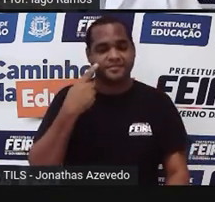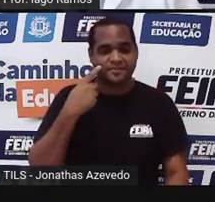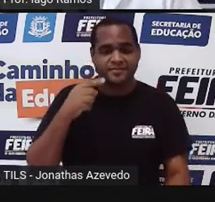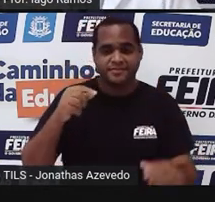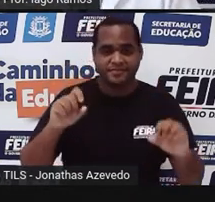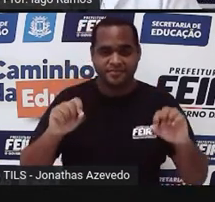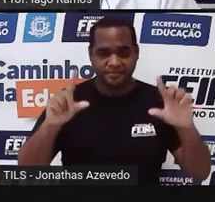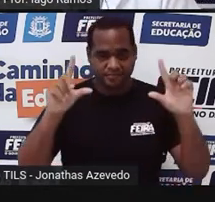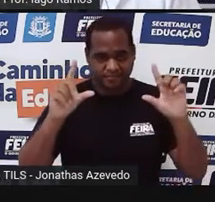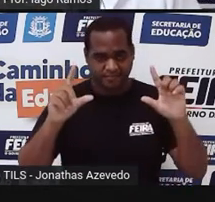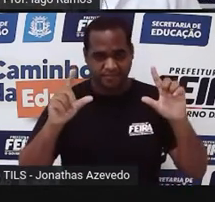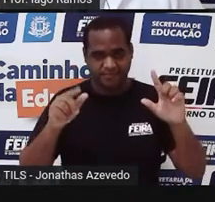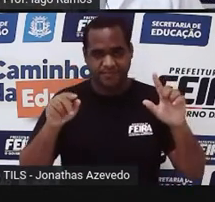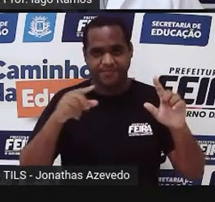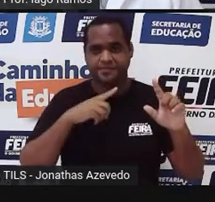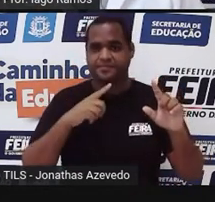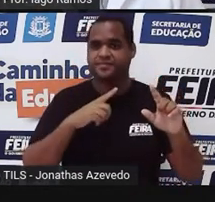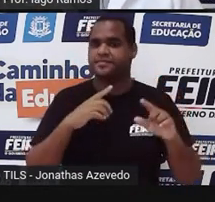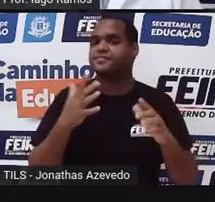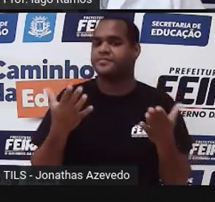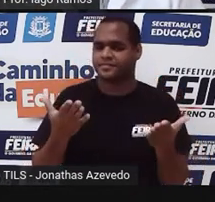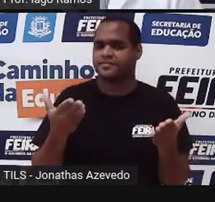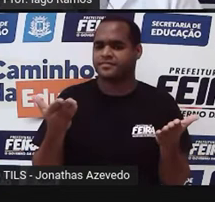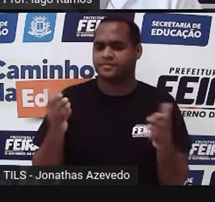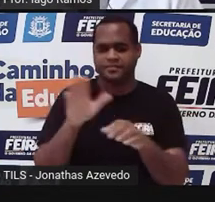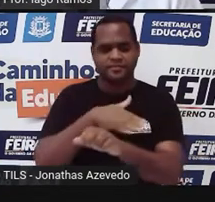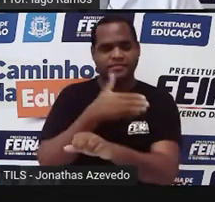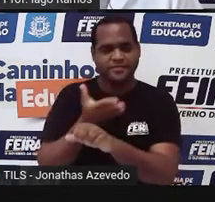assim. Até esse momento da aula, né?